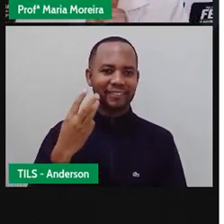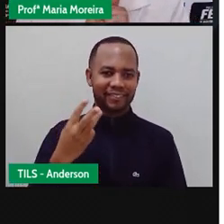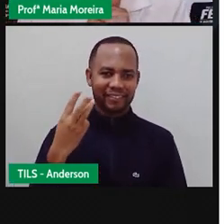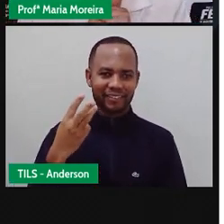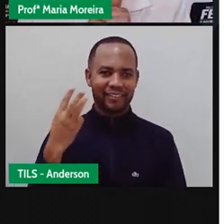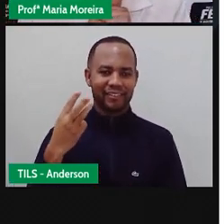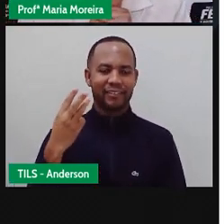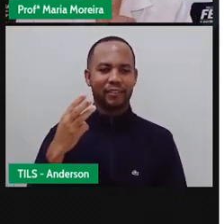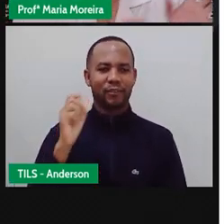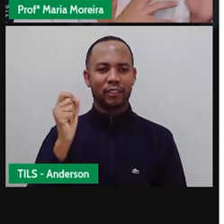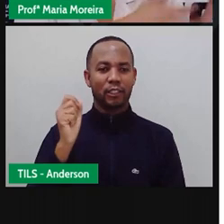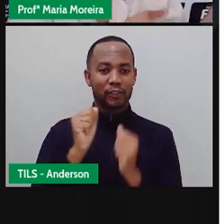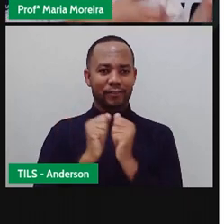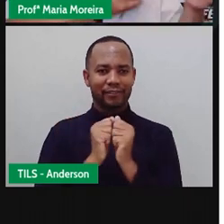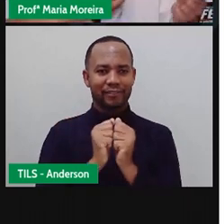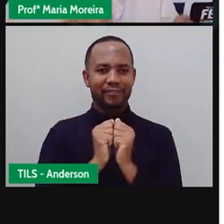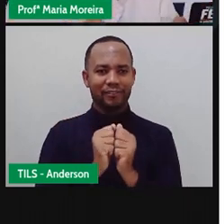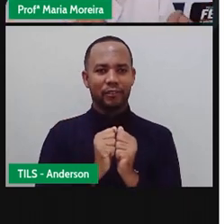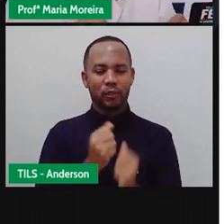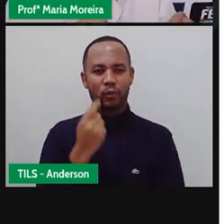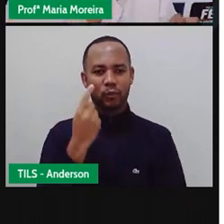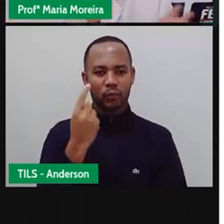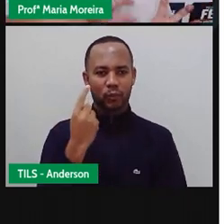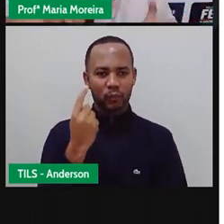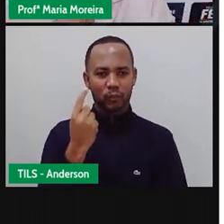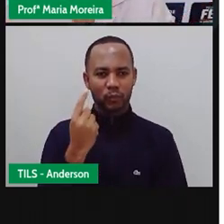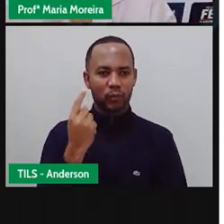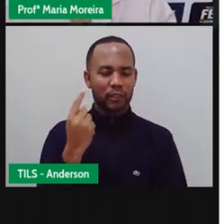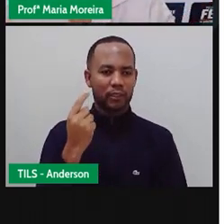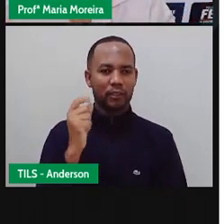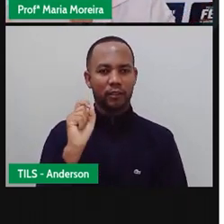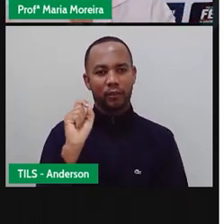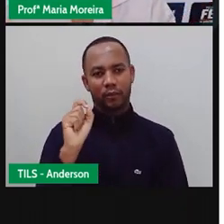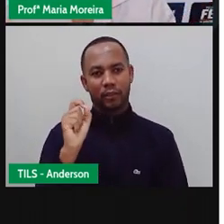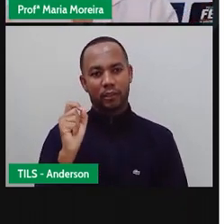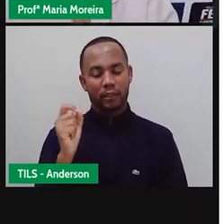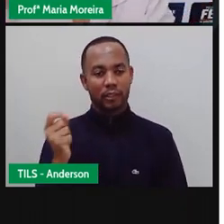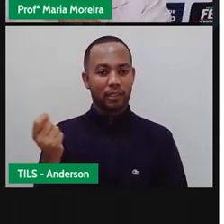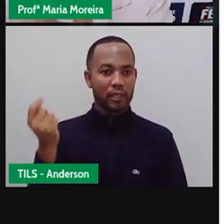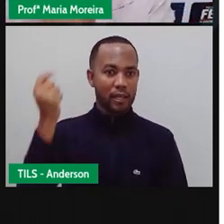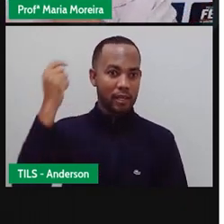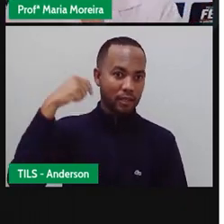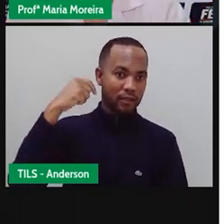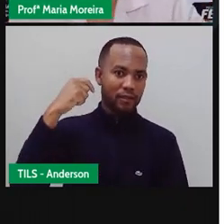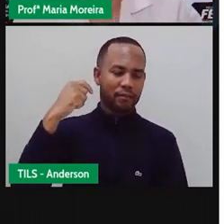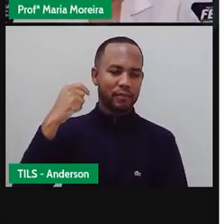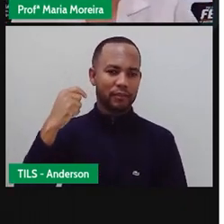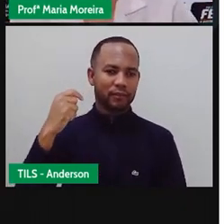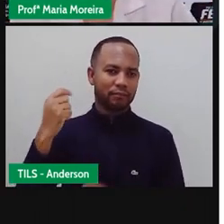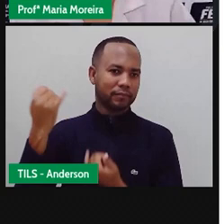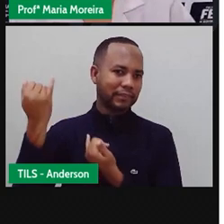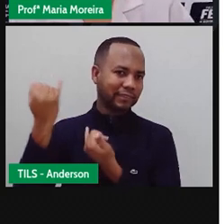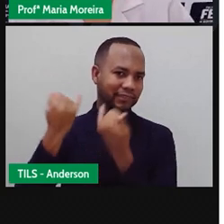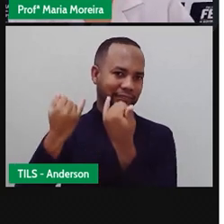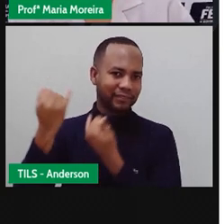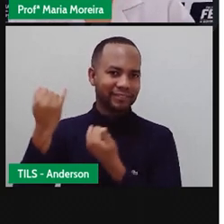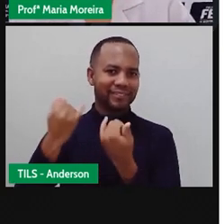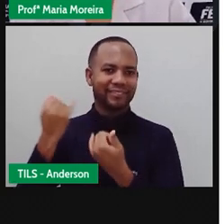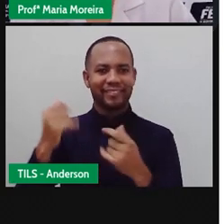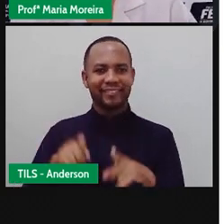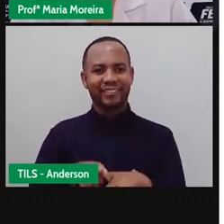são o quê? Interligadas Uma recolhe A outra recebe E transmite adiante